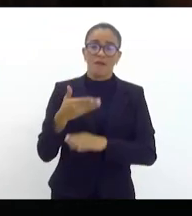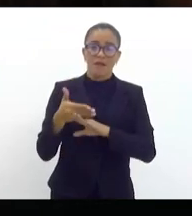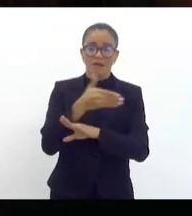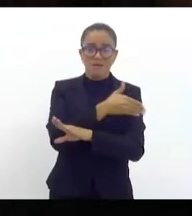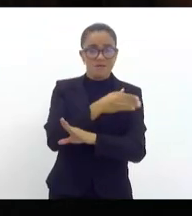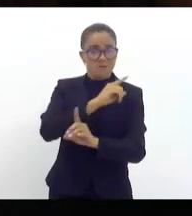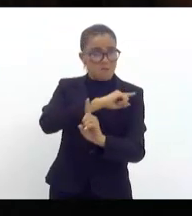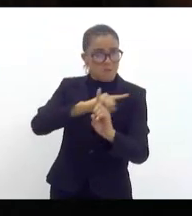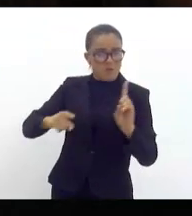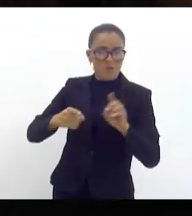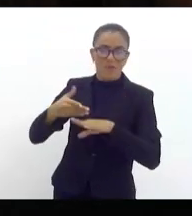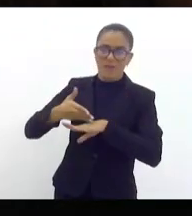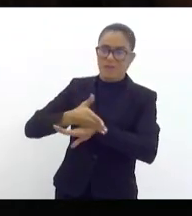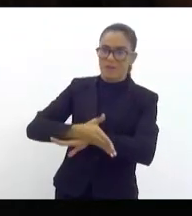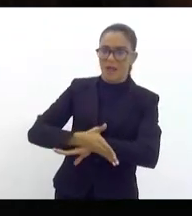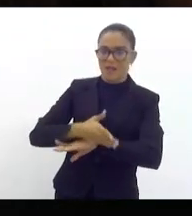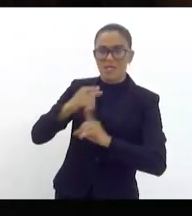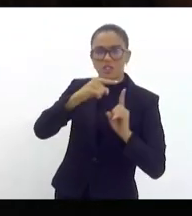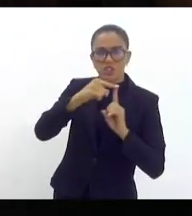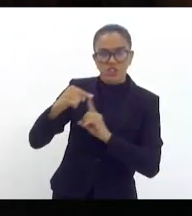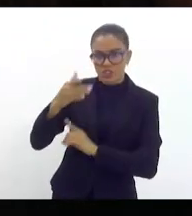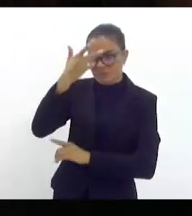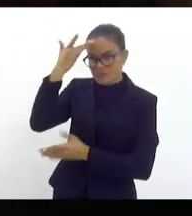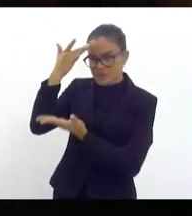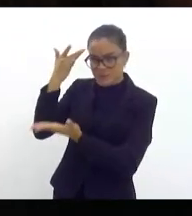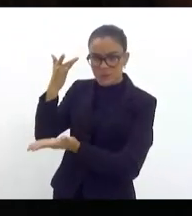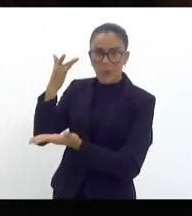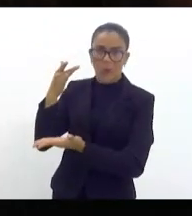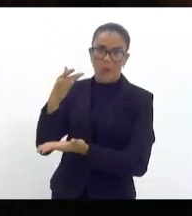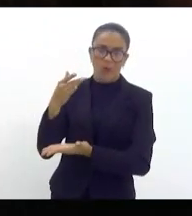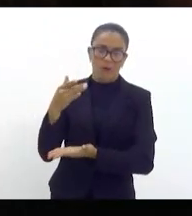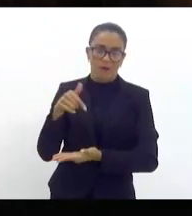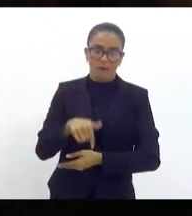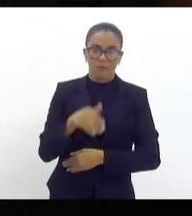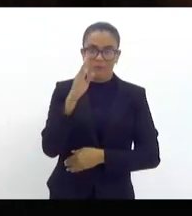entrada desse tipo de gente aqui no Brasil. Muito obrigado, presidente.